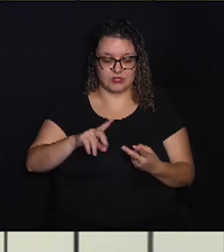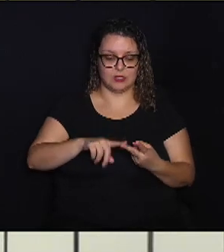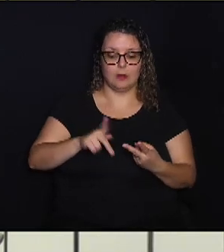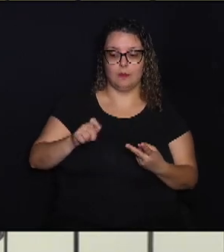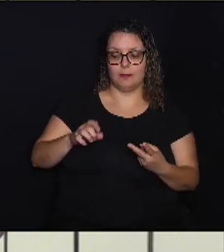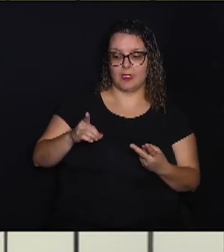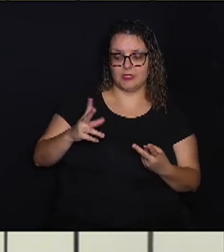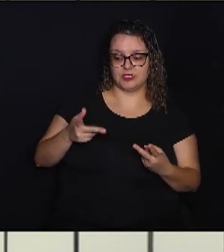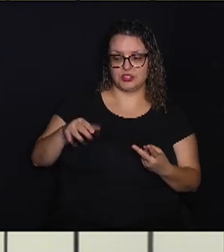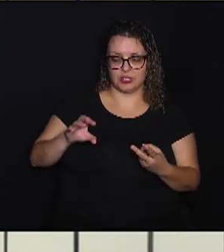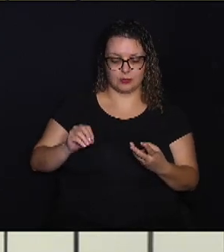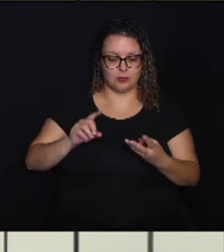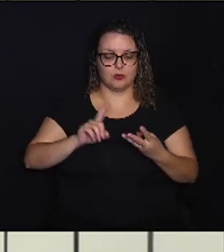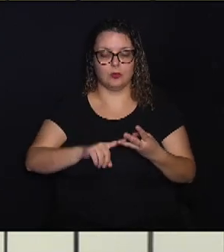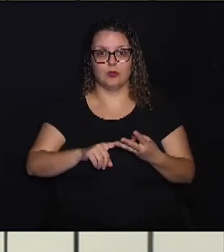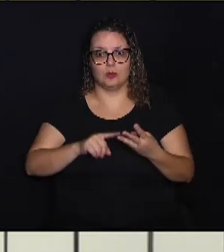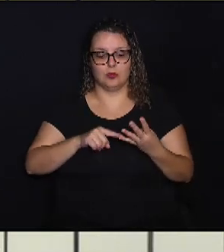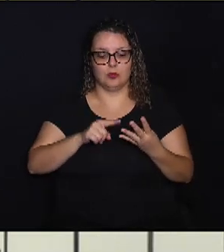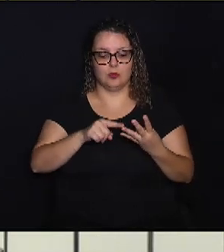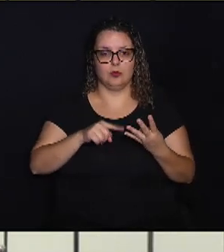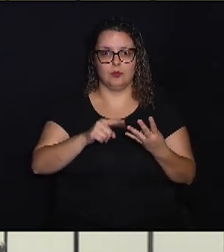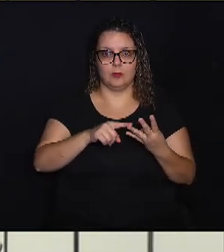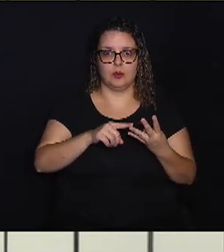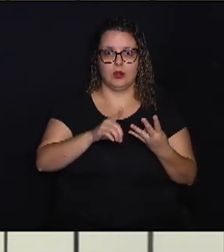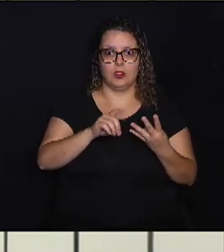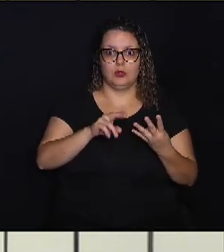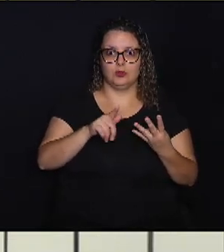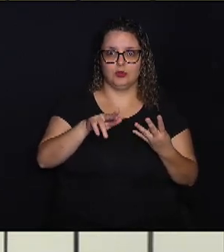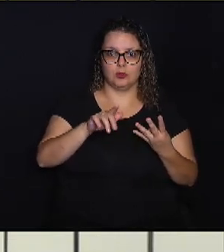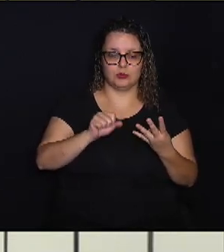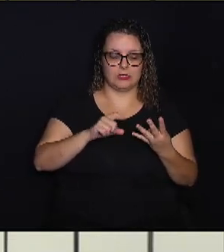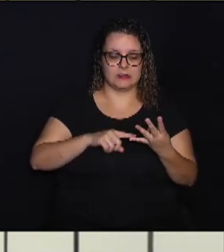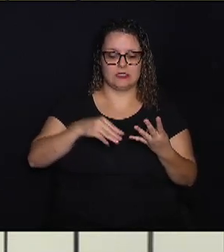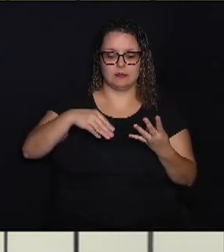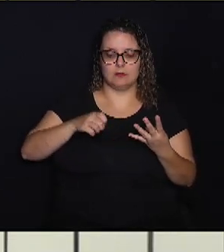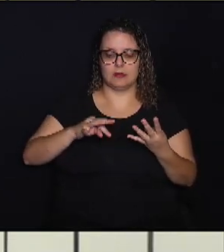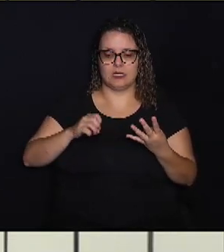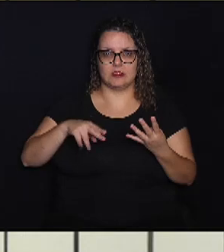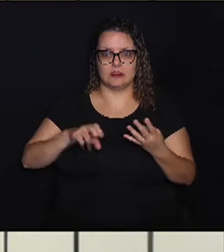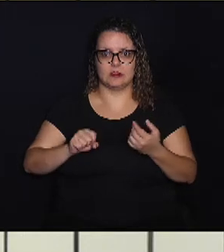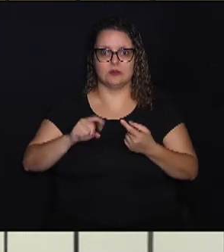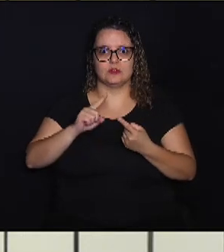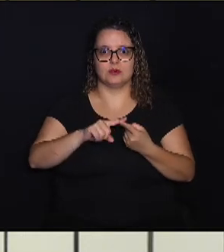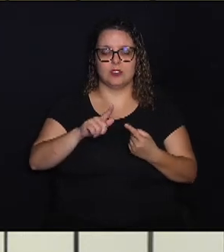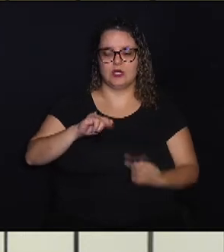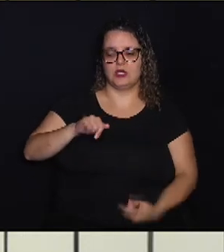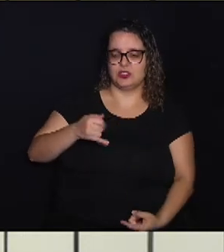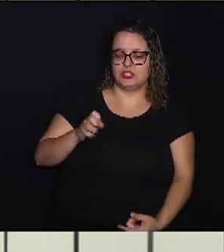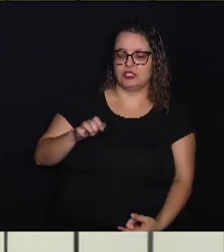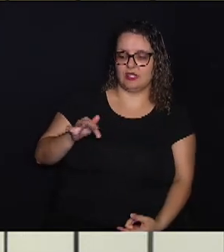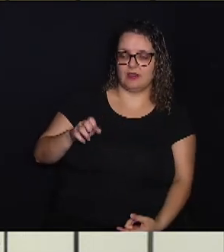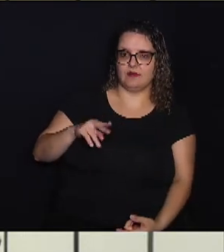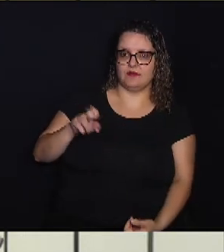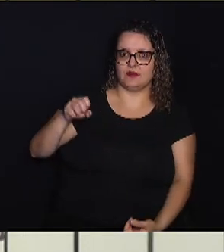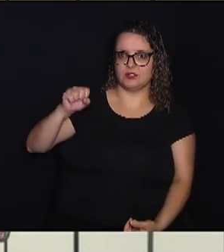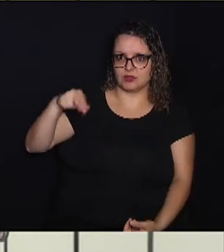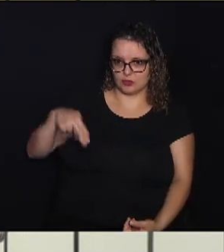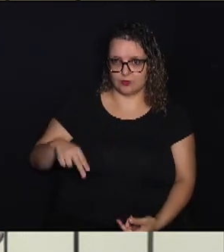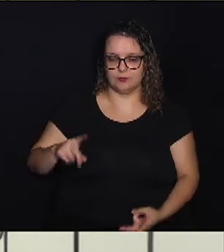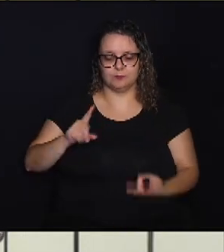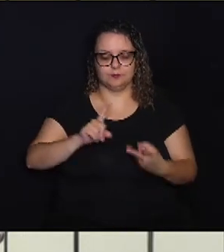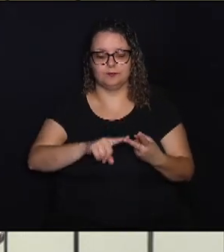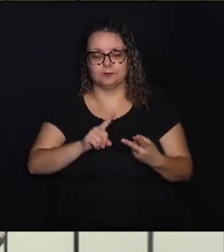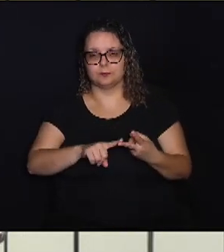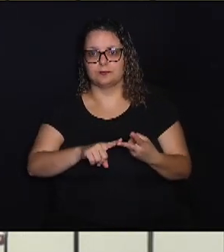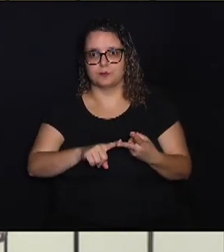direito, a dupla de zaga, Douglas Bacelar e Matheus Salustiano e Jefferson na lateral esquerda. Meio